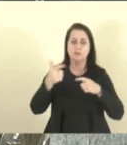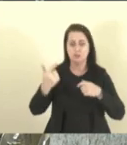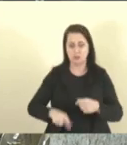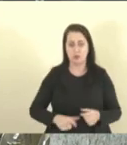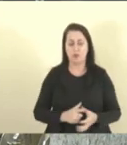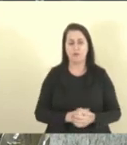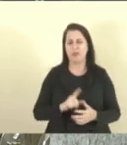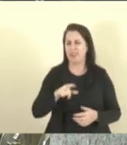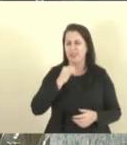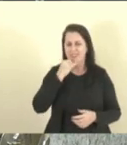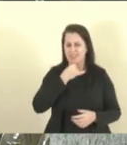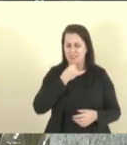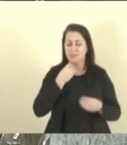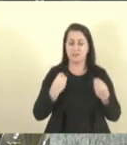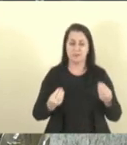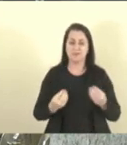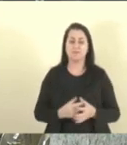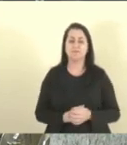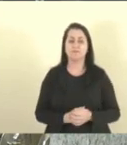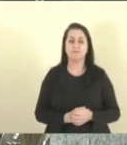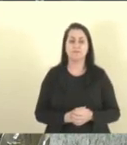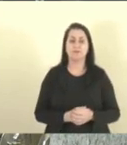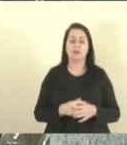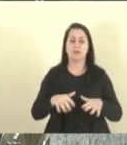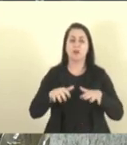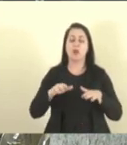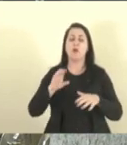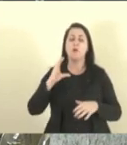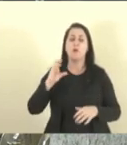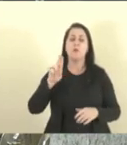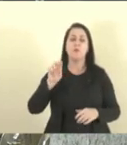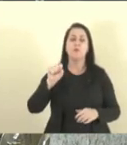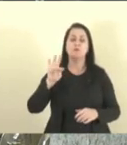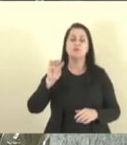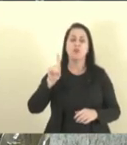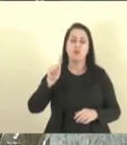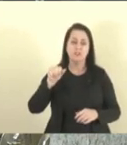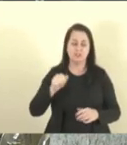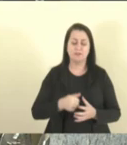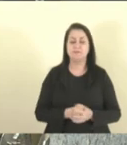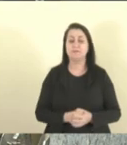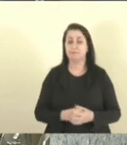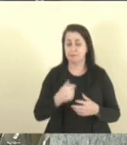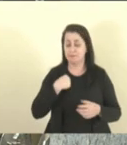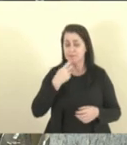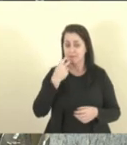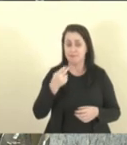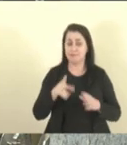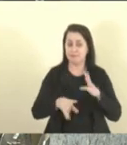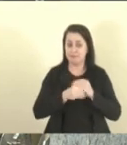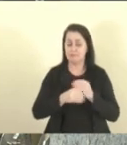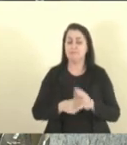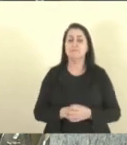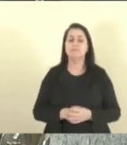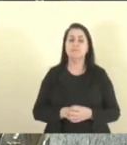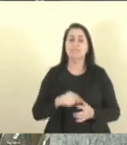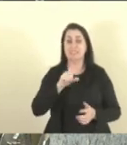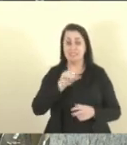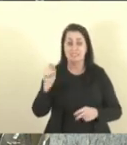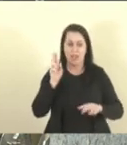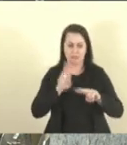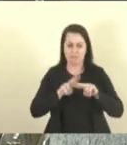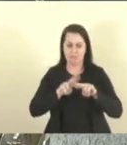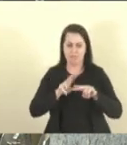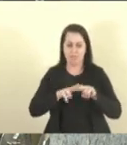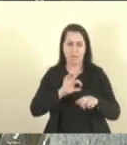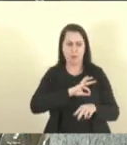lamentável, a tal, da audiência de custódia, e vou informar mais, para a vossa excelência, em cada 100 prisões, que as polícias